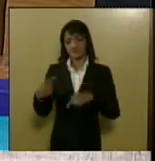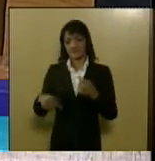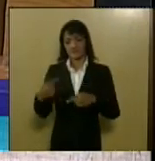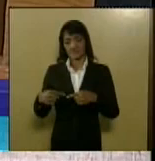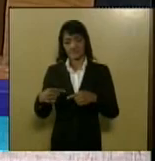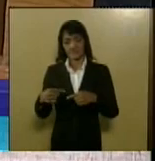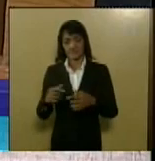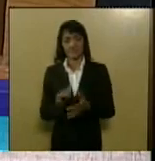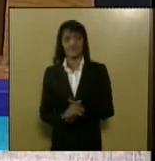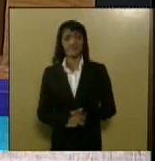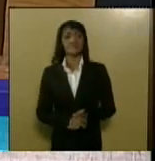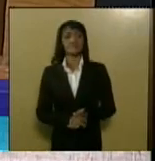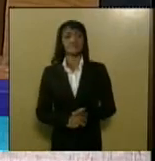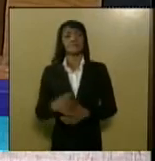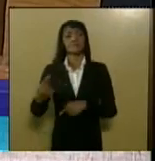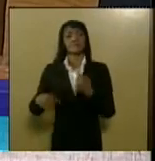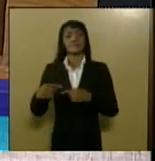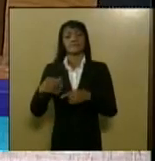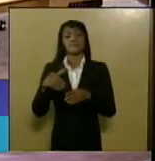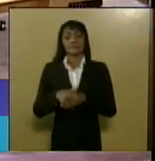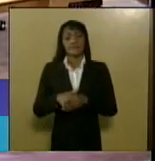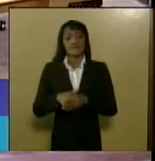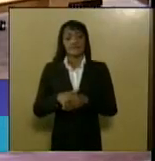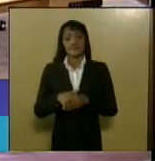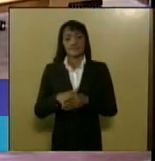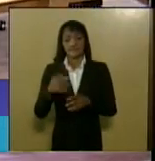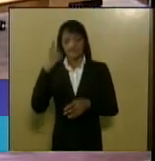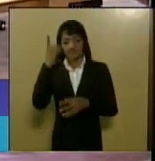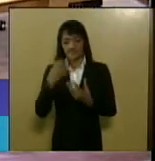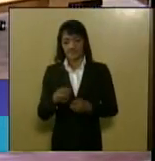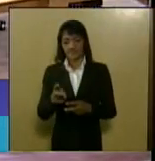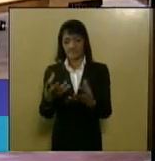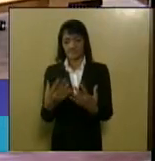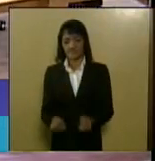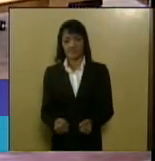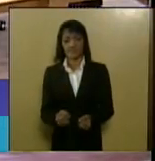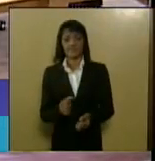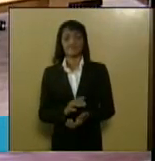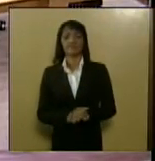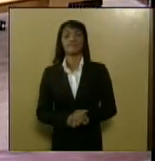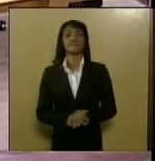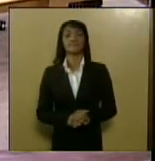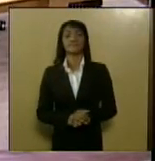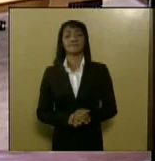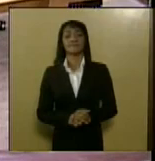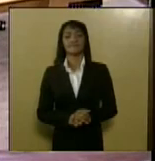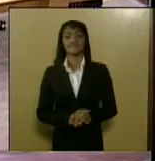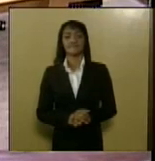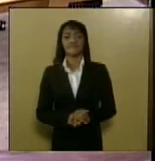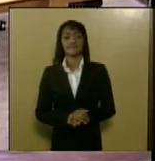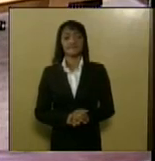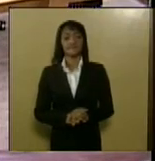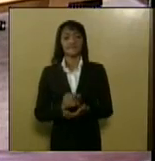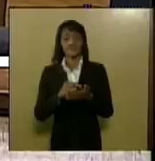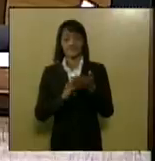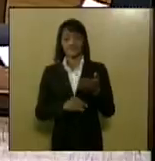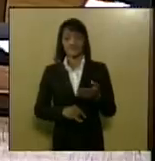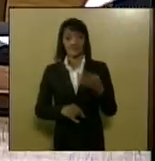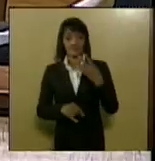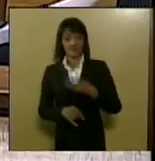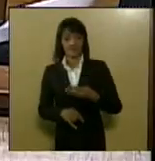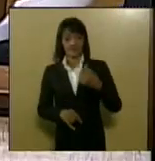em discussão em votação os deputados que vão apresentar aprovadas requerimento número